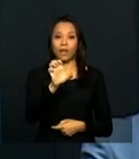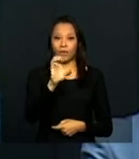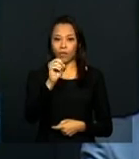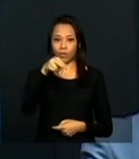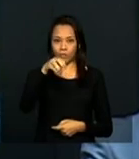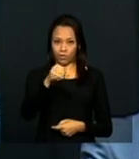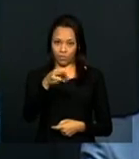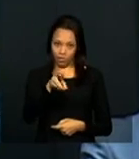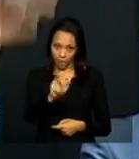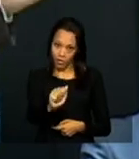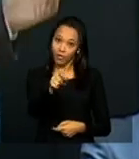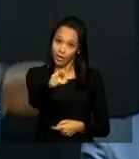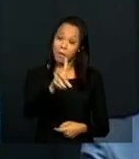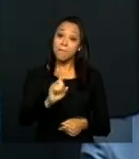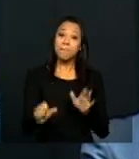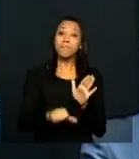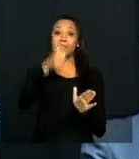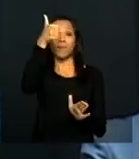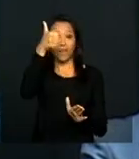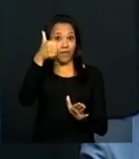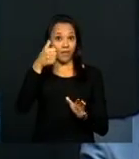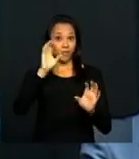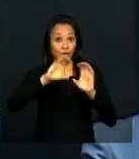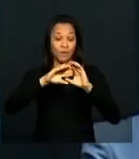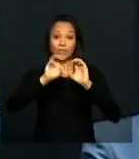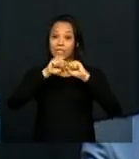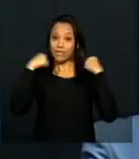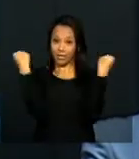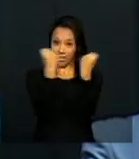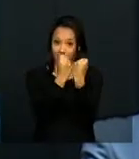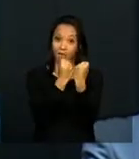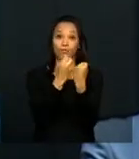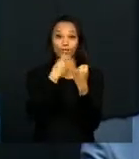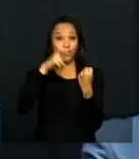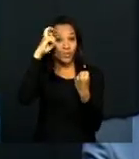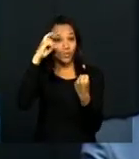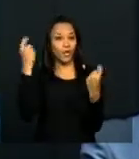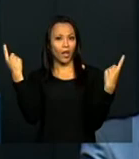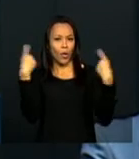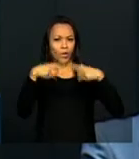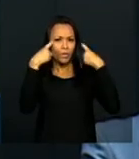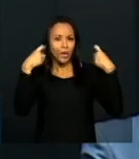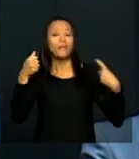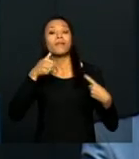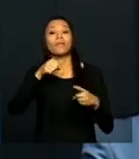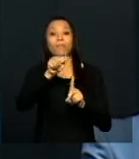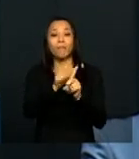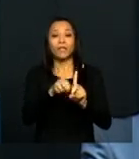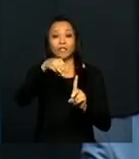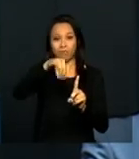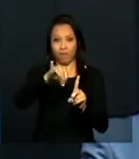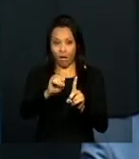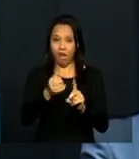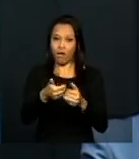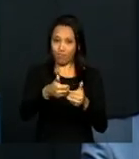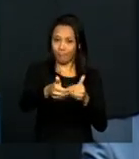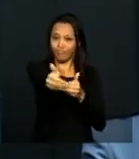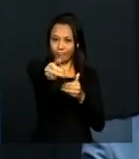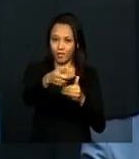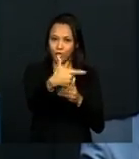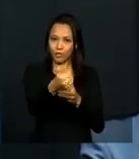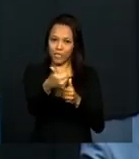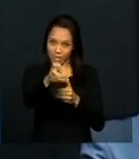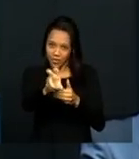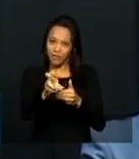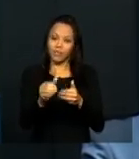primeiro Seminário Internacional sobre Cultura de Violência contra a Mulher, em maio do próximo ano, a excelentíssima ministra de